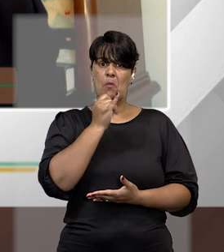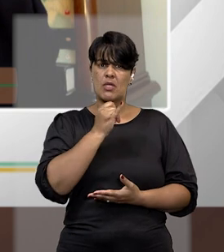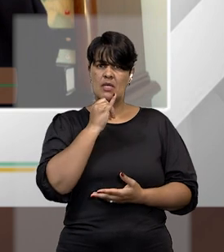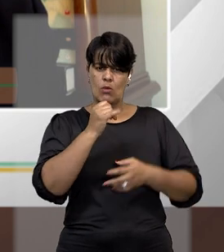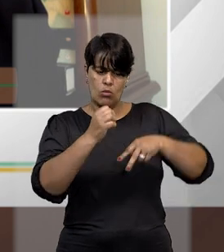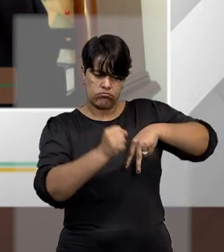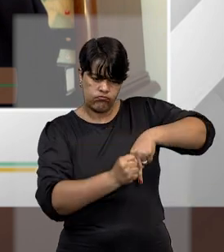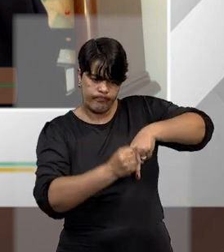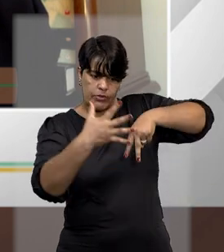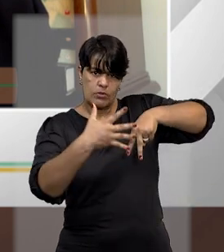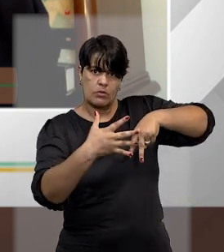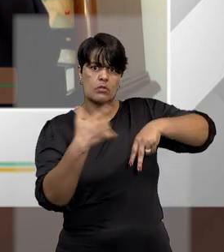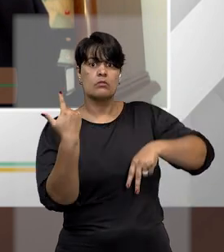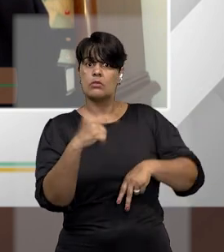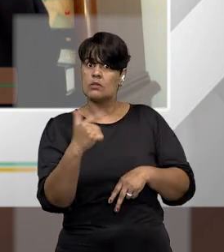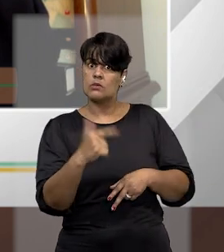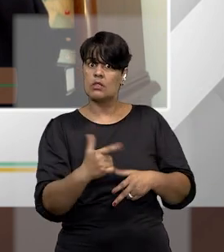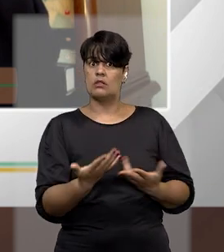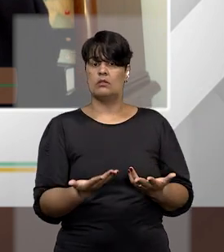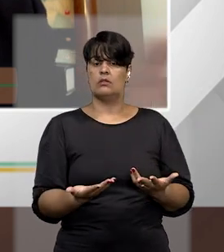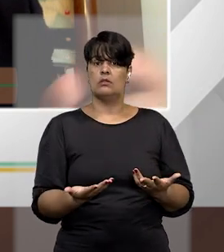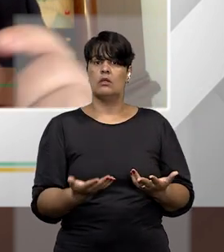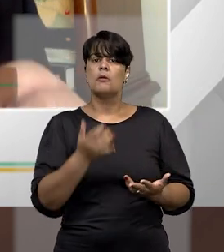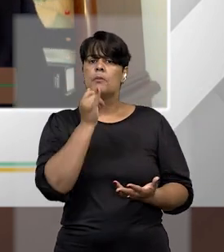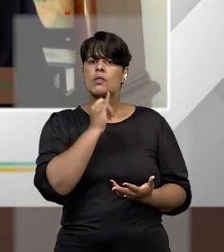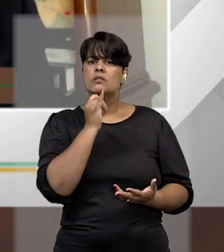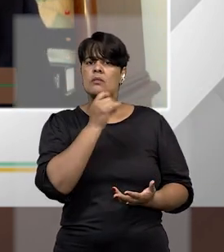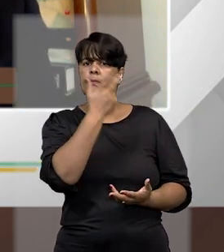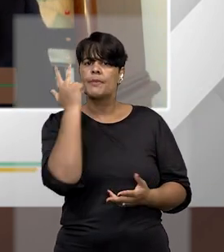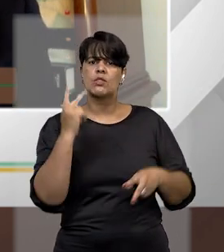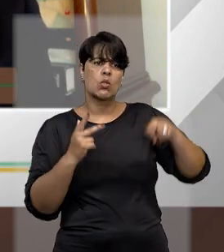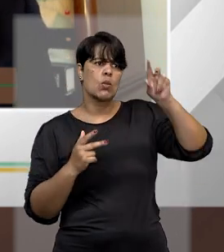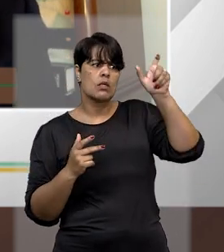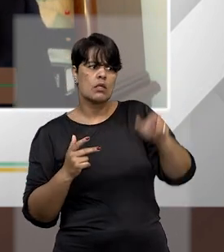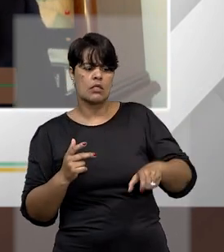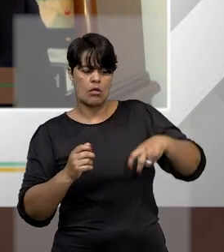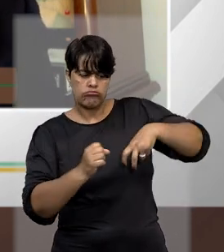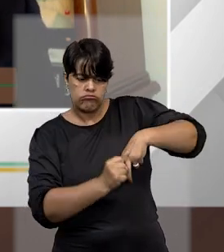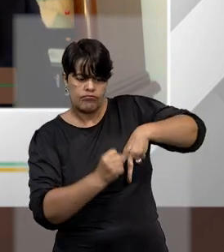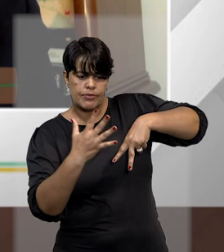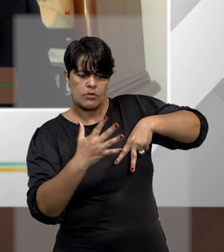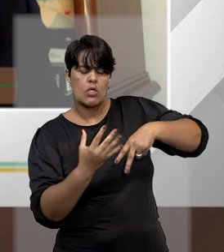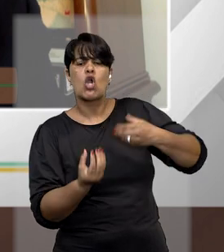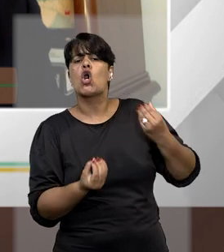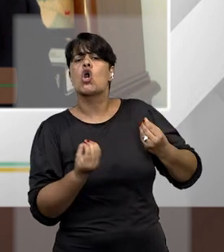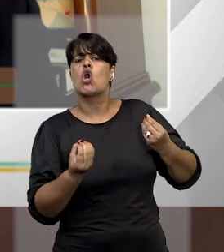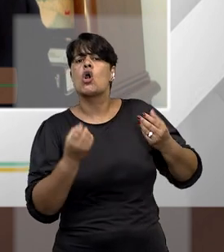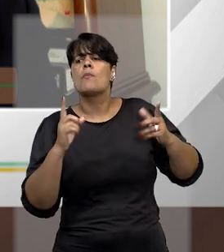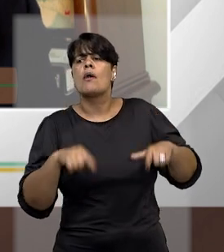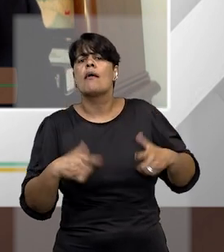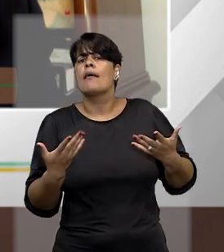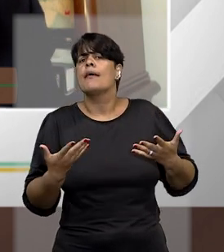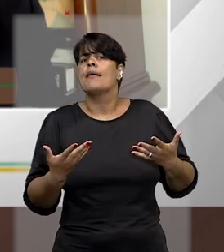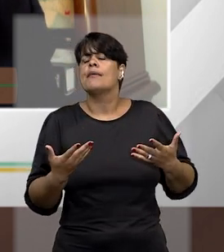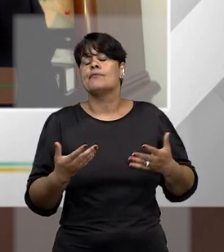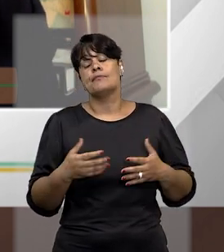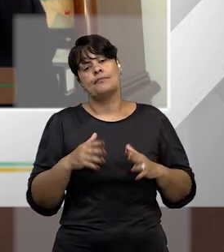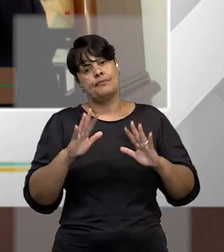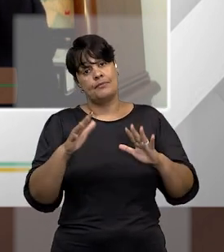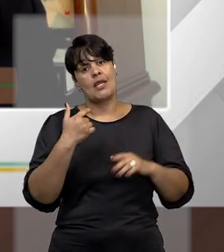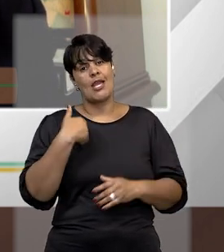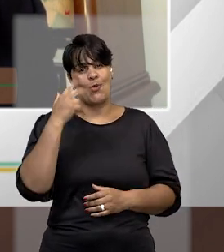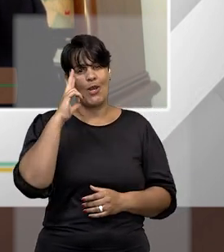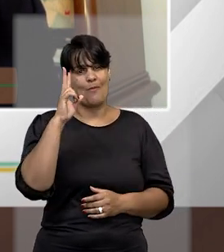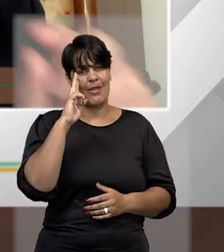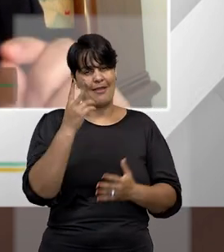dignidade da ação terrorista? Então, quando me voltei a esses casos, eu me lembrei de uma decisão do Supremo Tribunal Federal